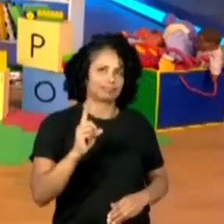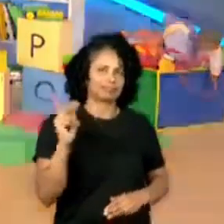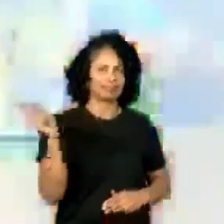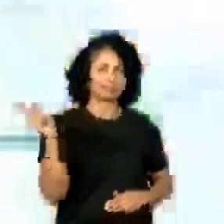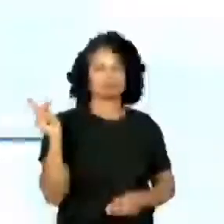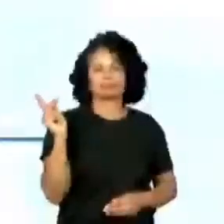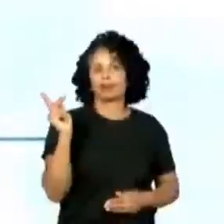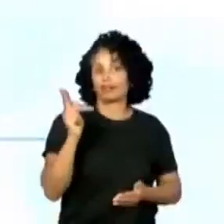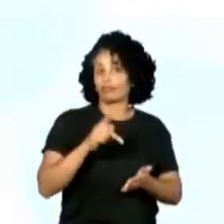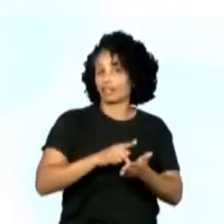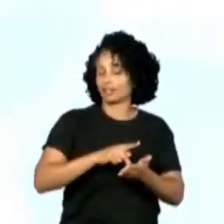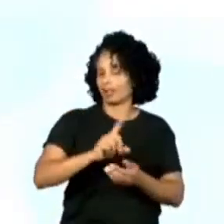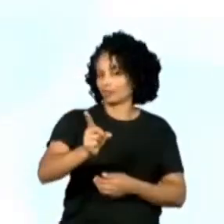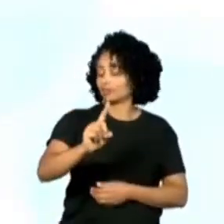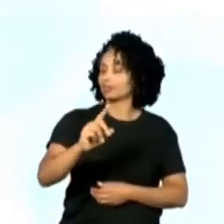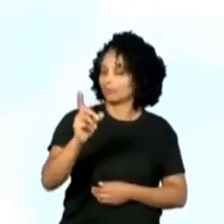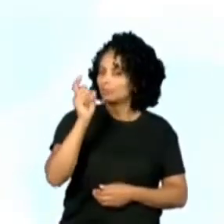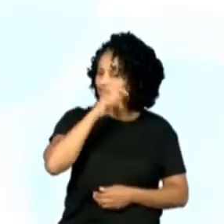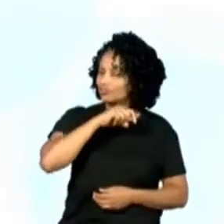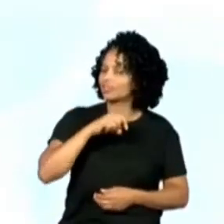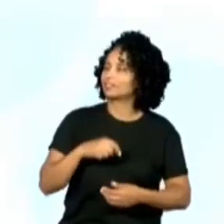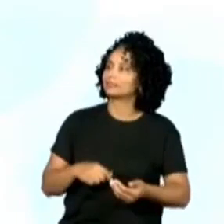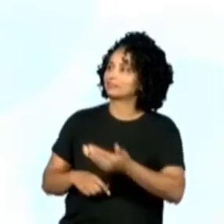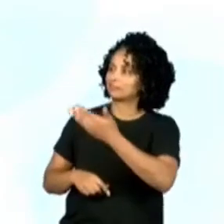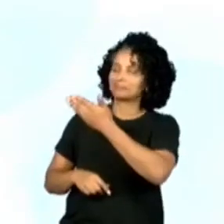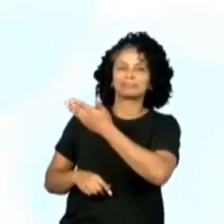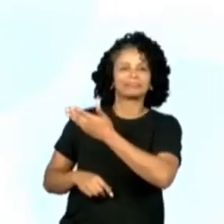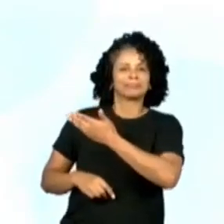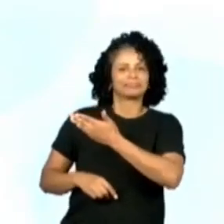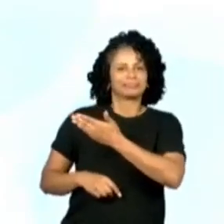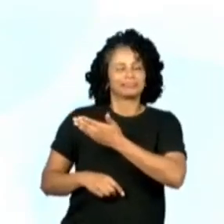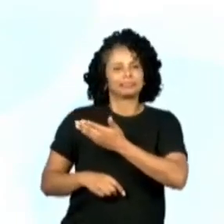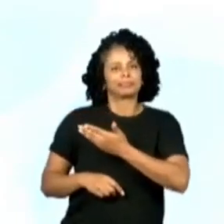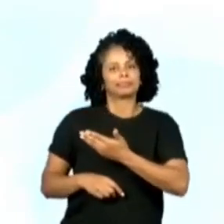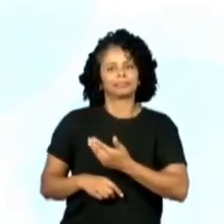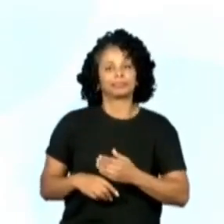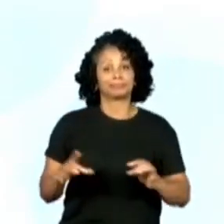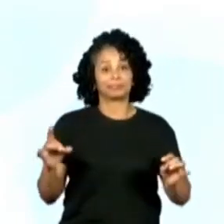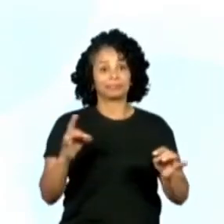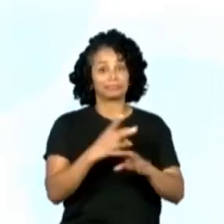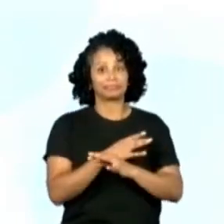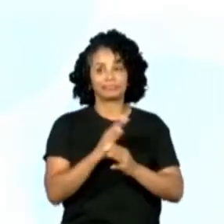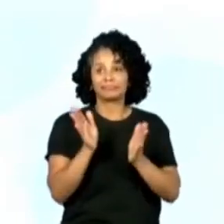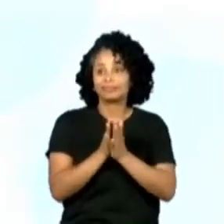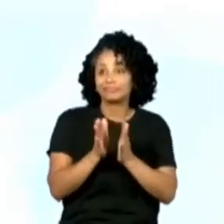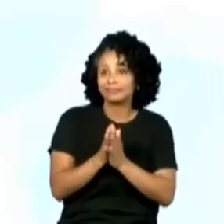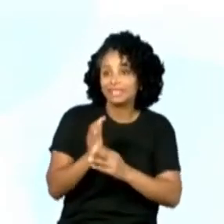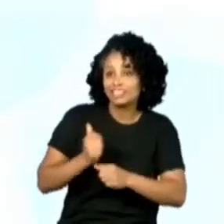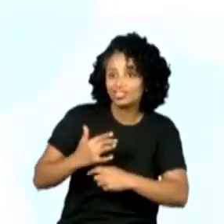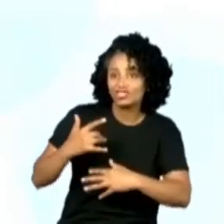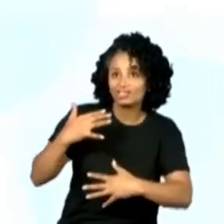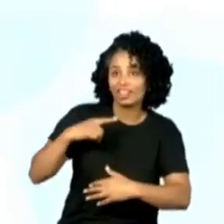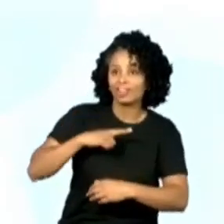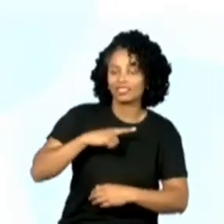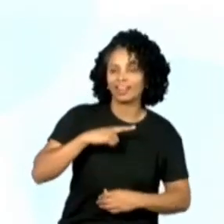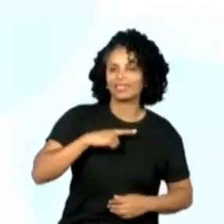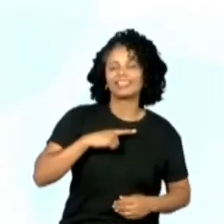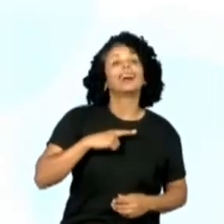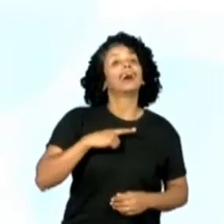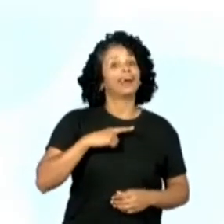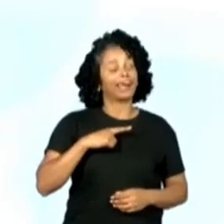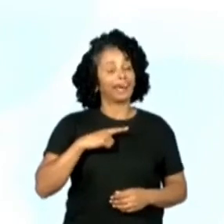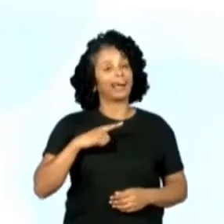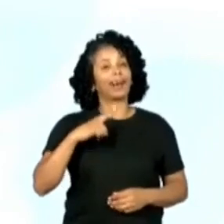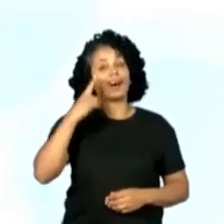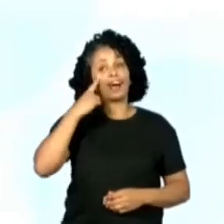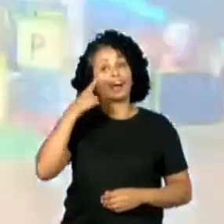mentira. Ponto pro professor Rafael. Tá vendo? Agora, ó, tem gente no chat. Então, Yasmin,